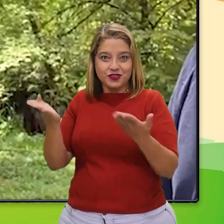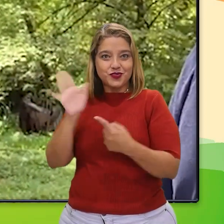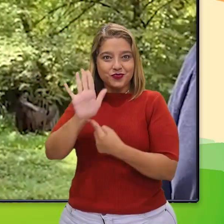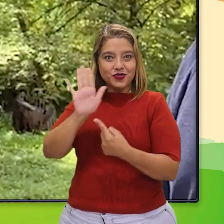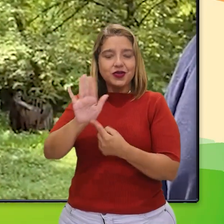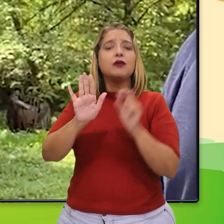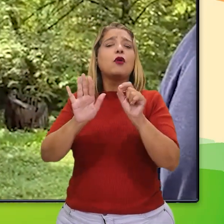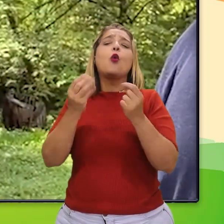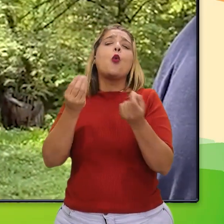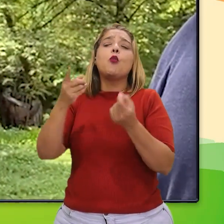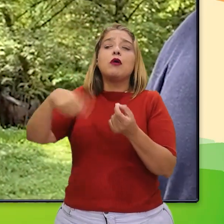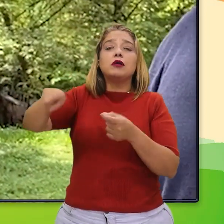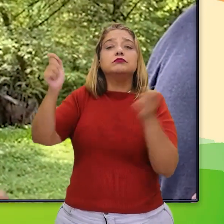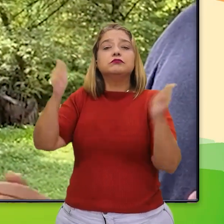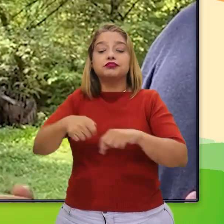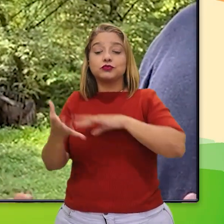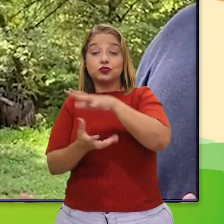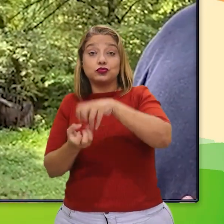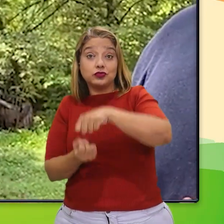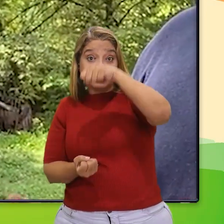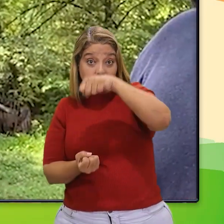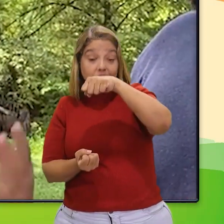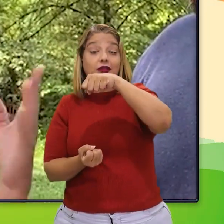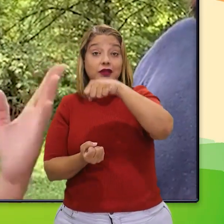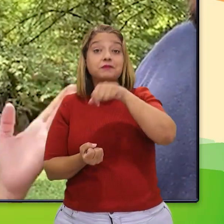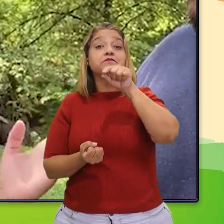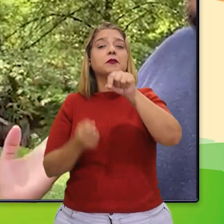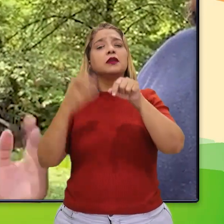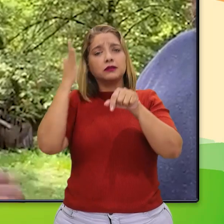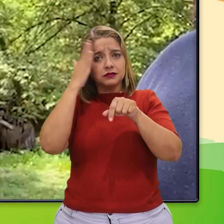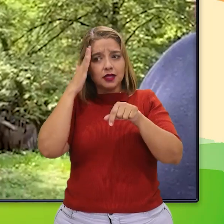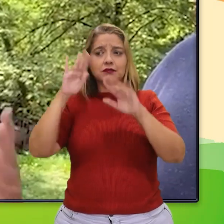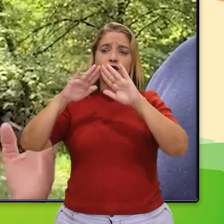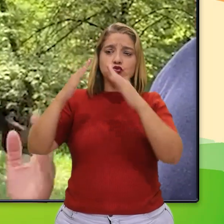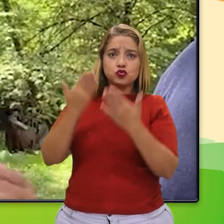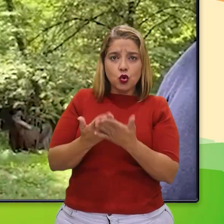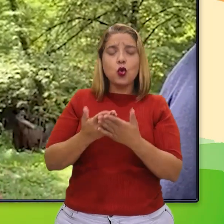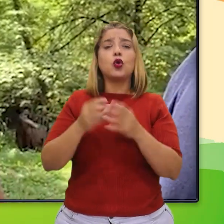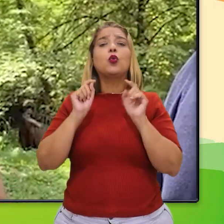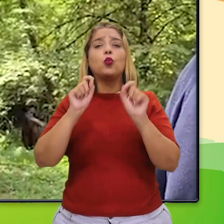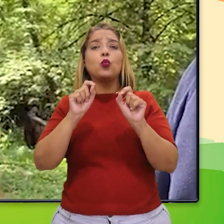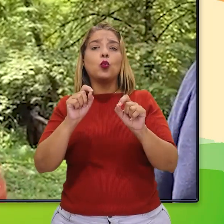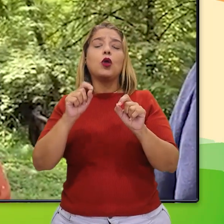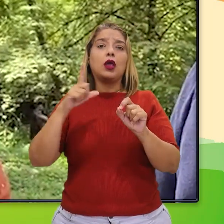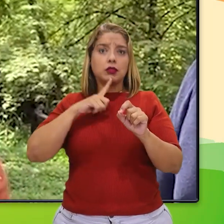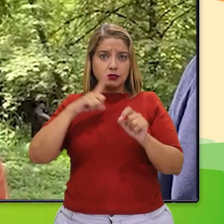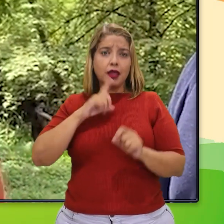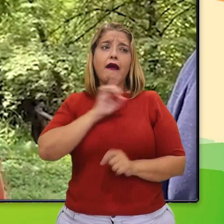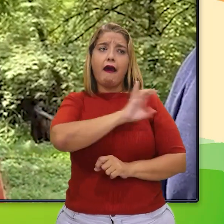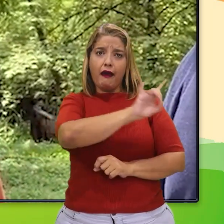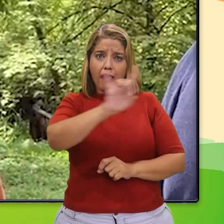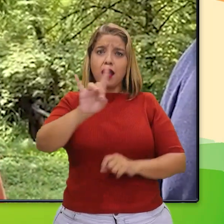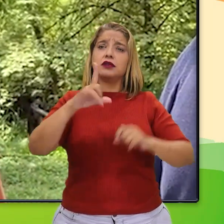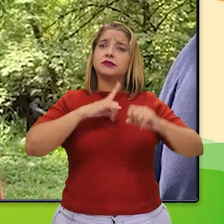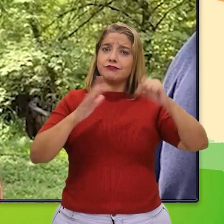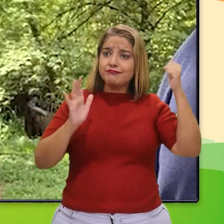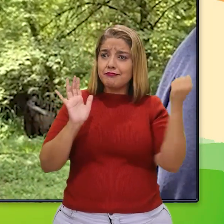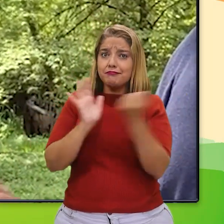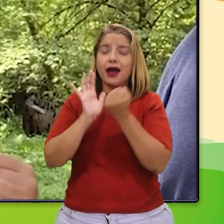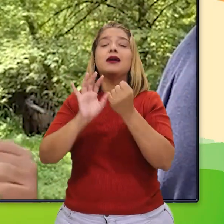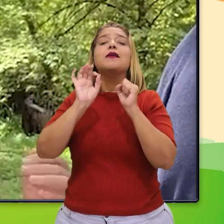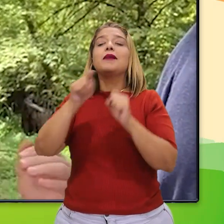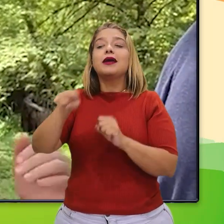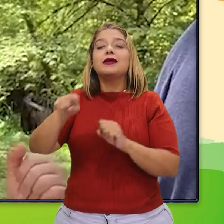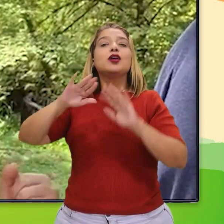essas escolas podem ser mais sustentáveis? A gente sabe que as escolas, como você bem disse, qualquer ser humano, ele causa um impacto, as escolas então nem se